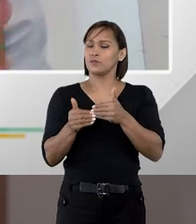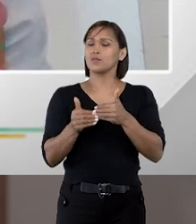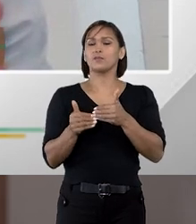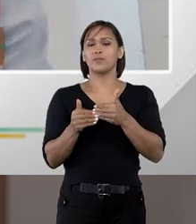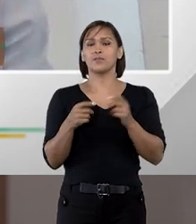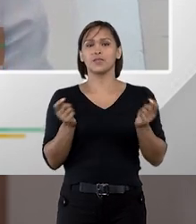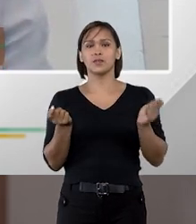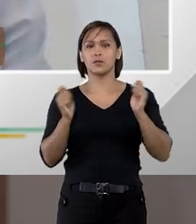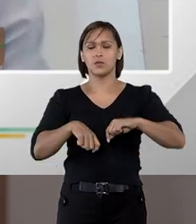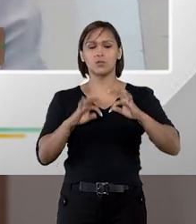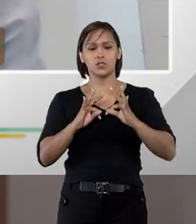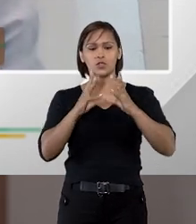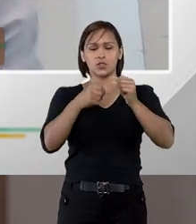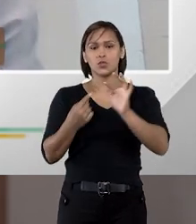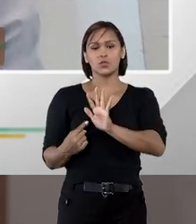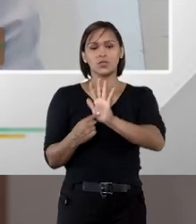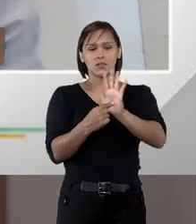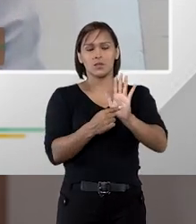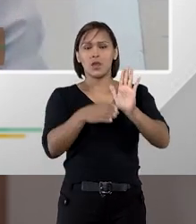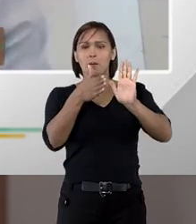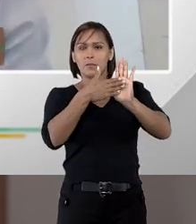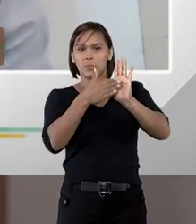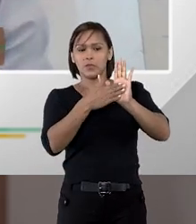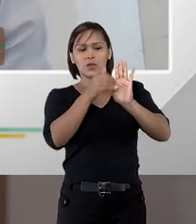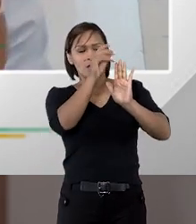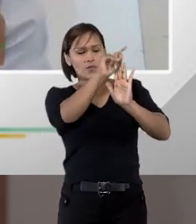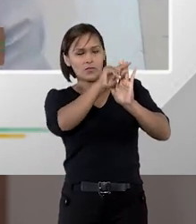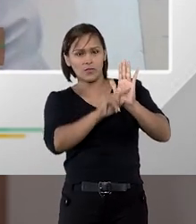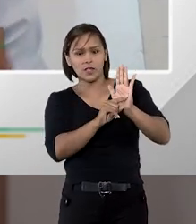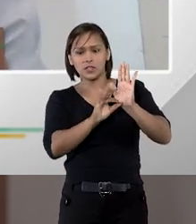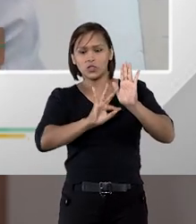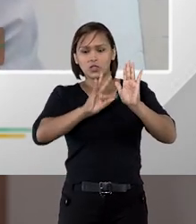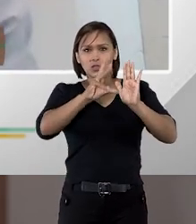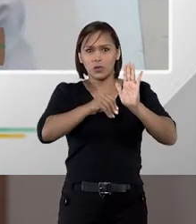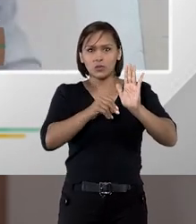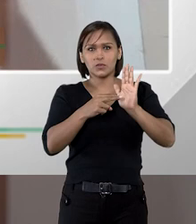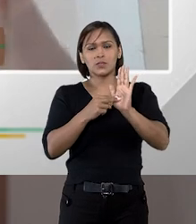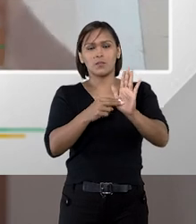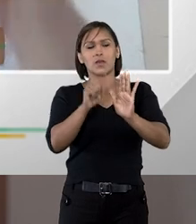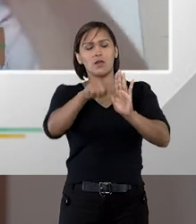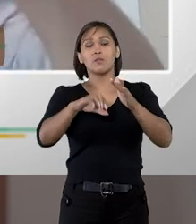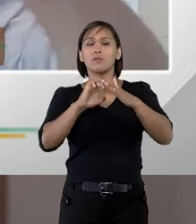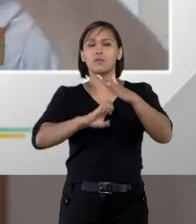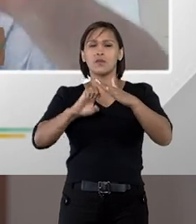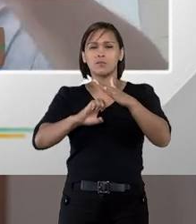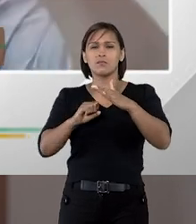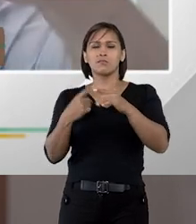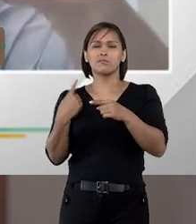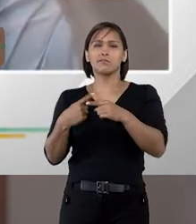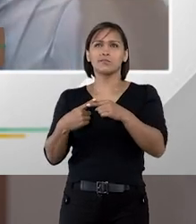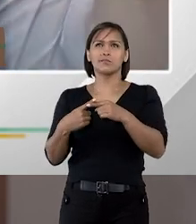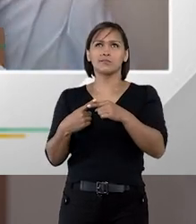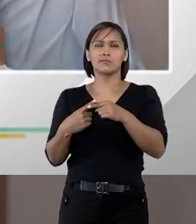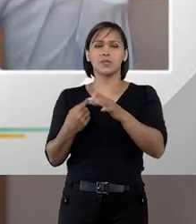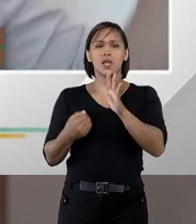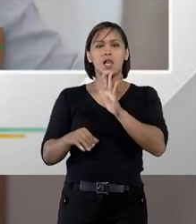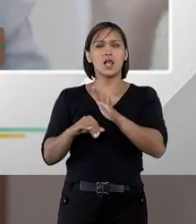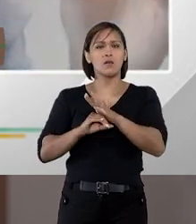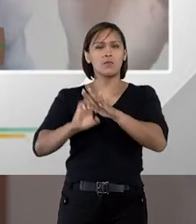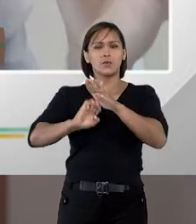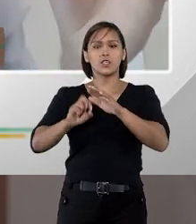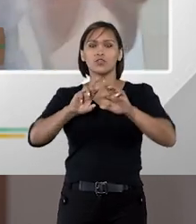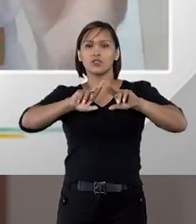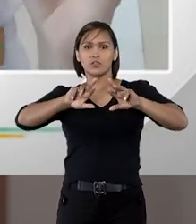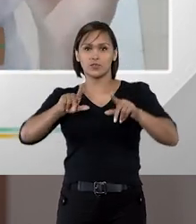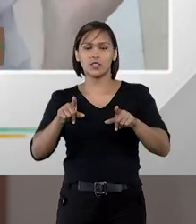e permite que todos apresentem as suas propostas. Então, é interessante porque uma empresa que tinha oferecido um